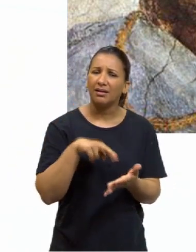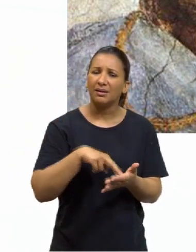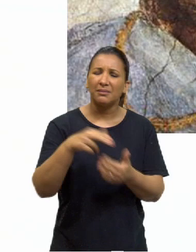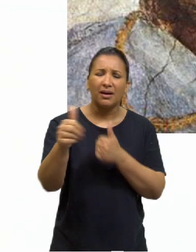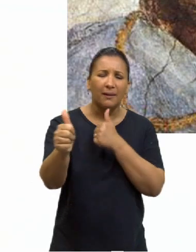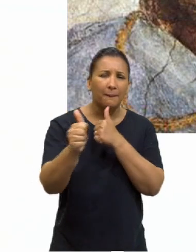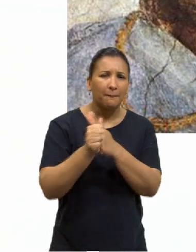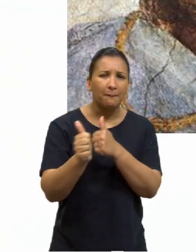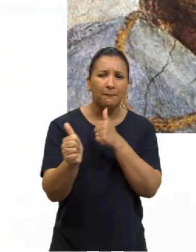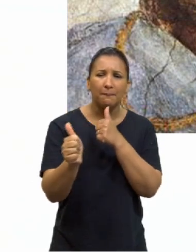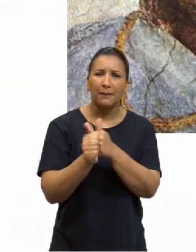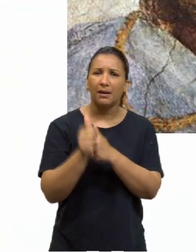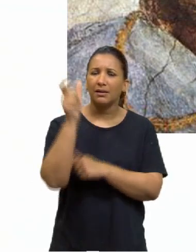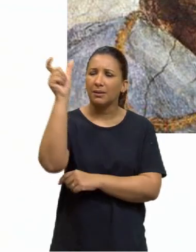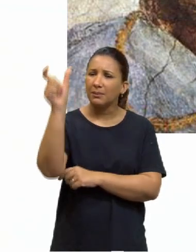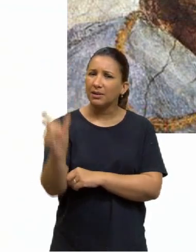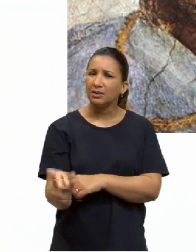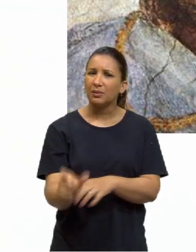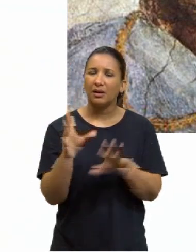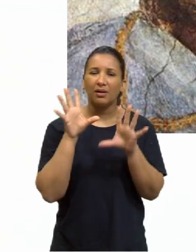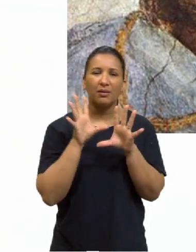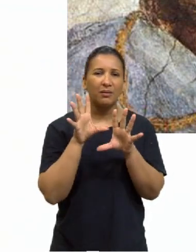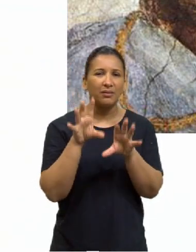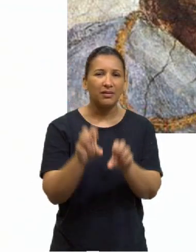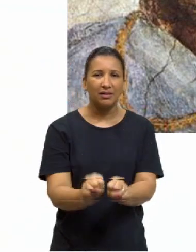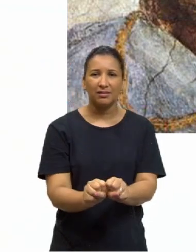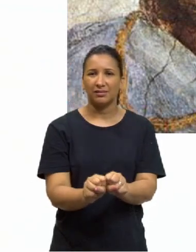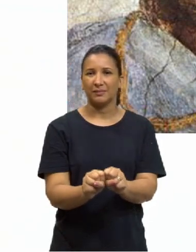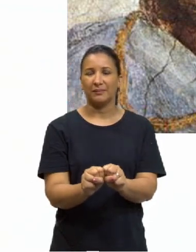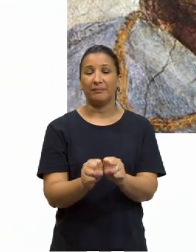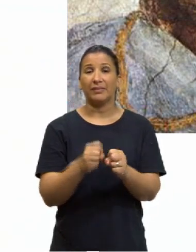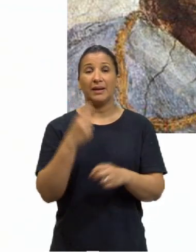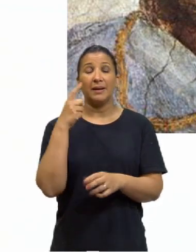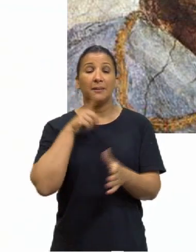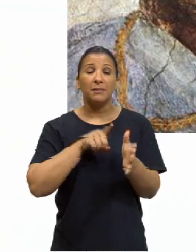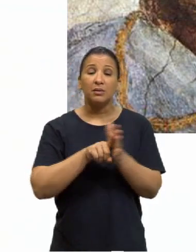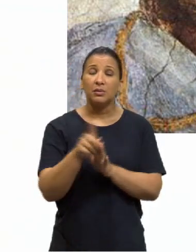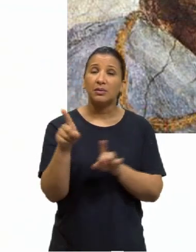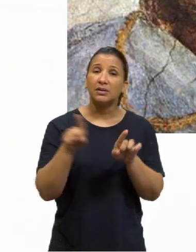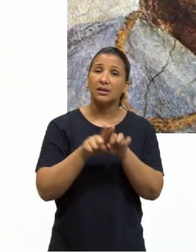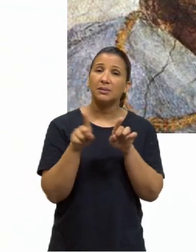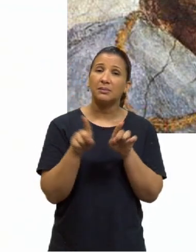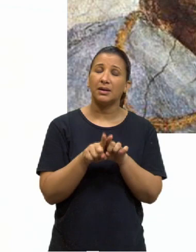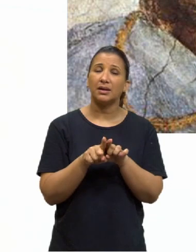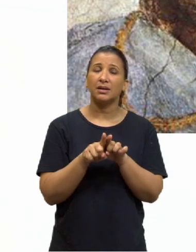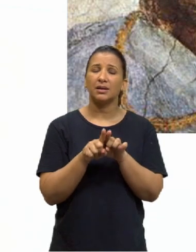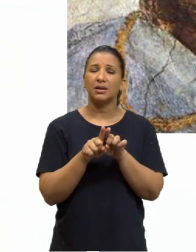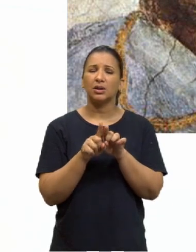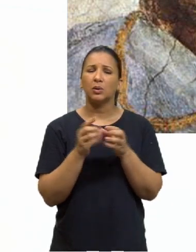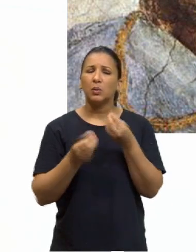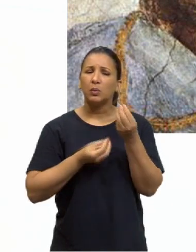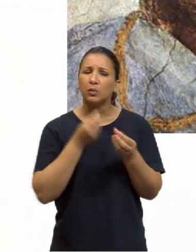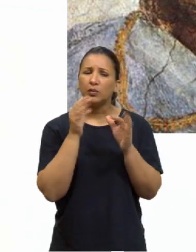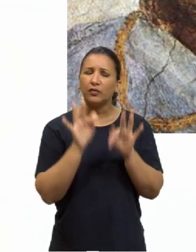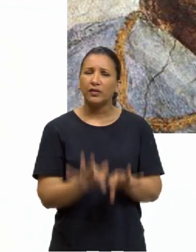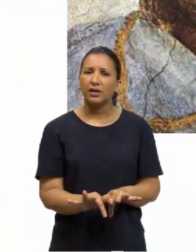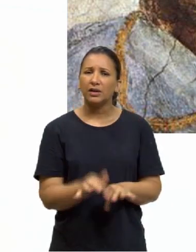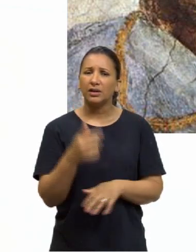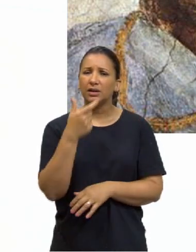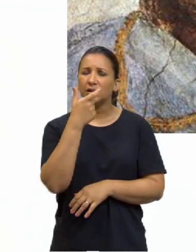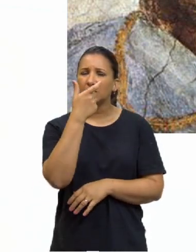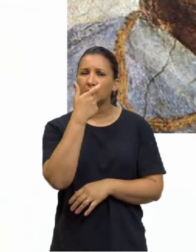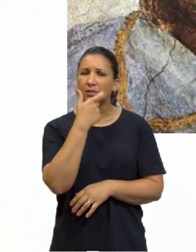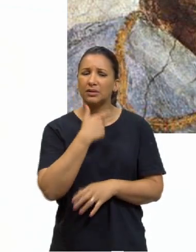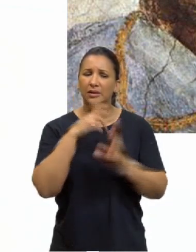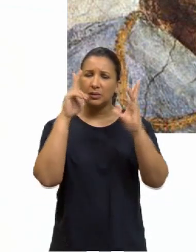próxima do indivíduo concreto. E perguntou-se sobre o fim último do ser humano. E aí a